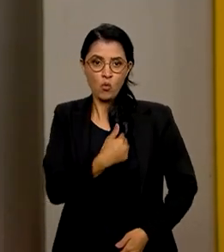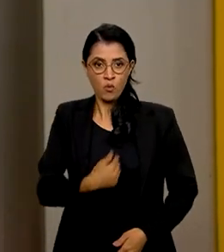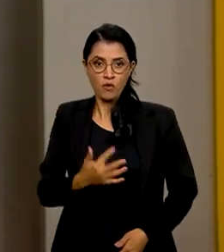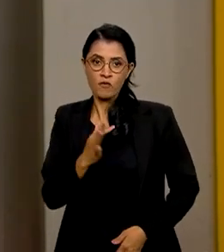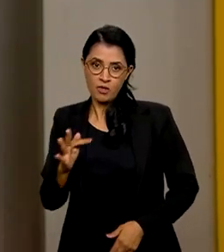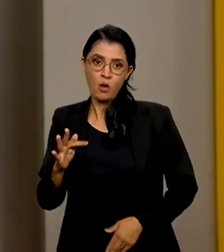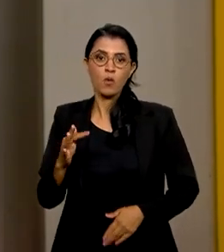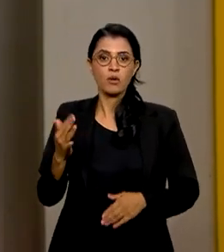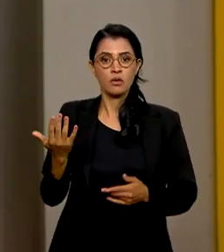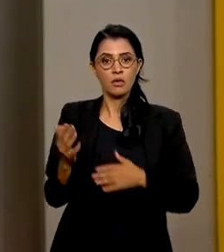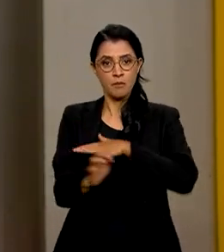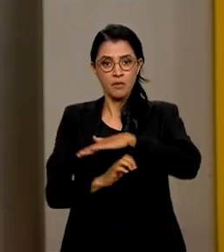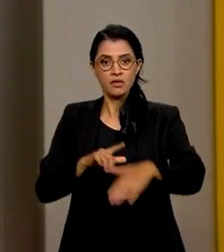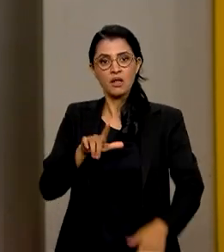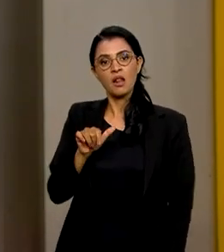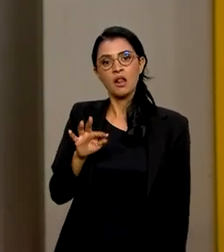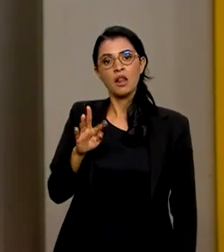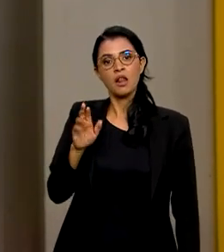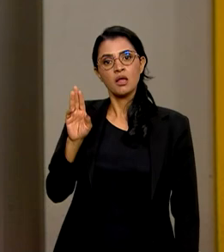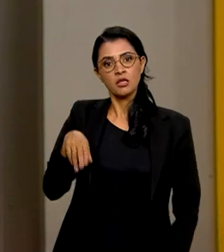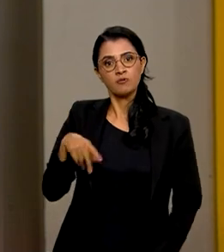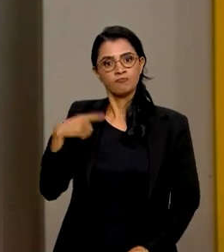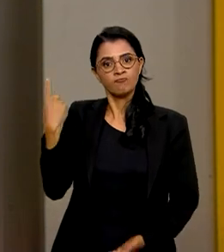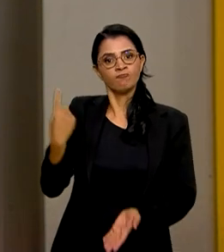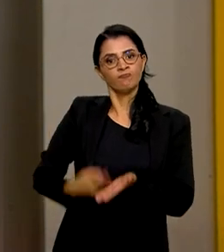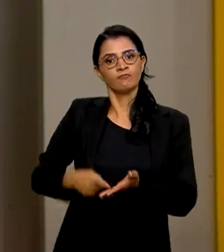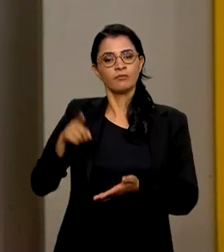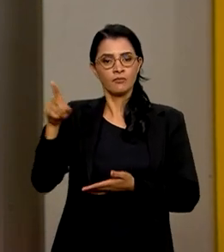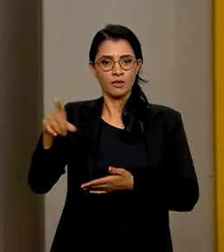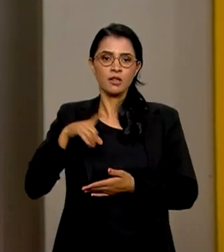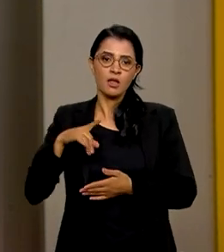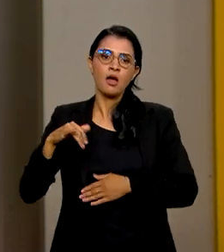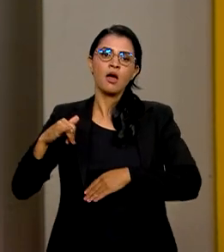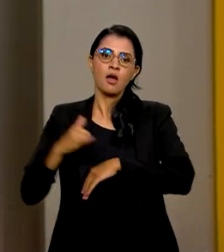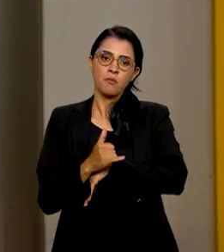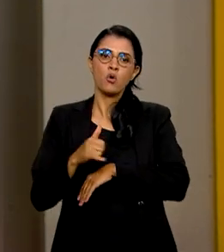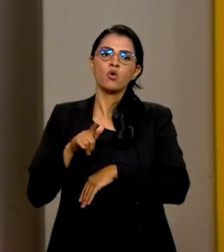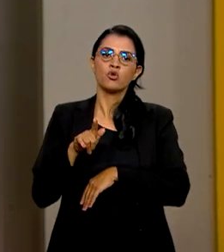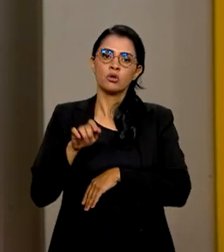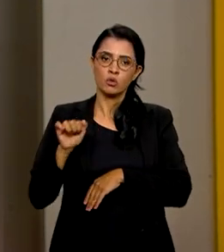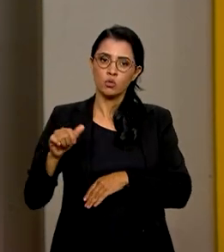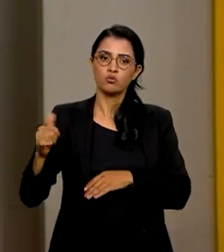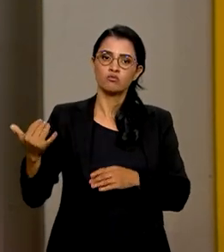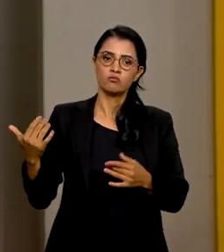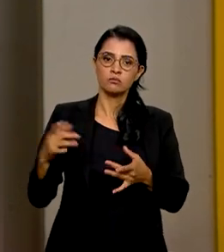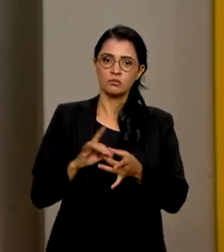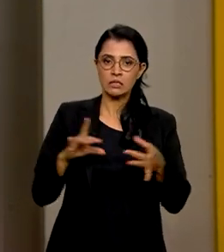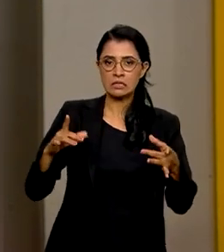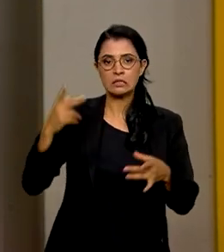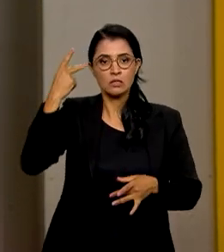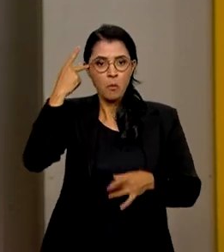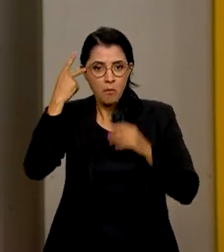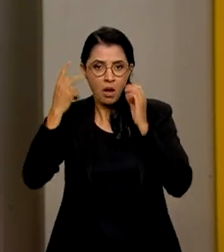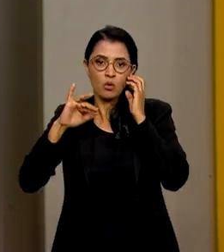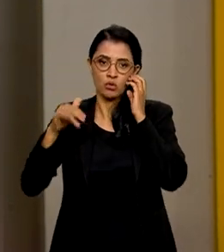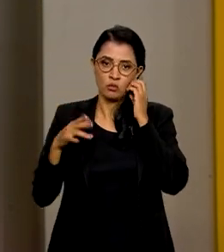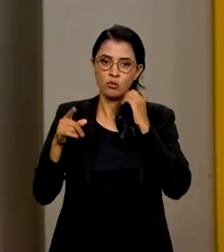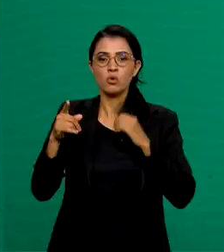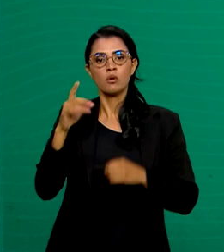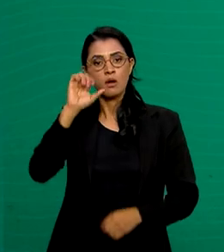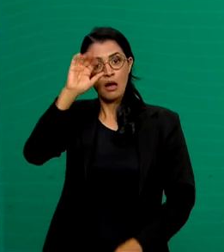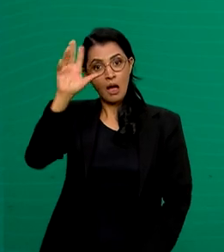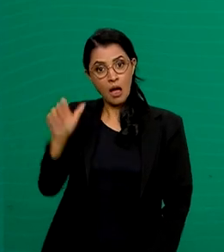Latam celebraram no aeroporto de Guarulhos a inauguração da rota São Paulo-Joanesburgo na África do Sul.